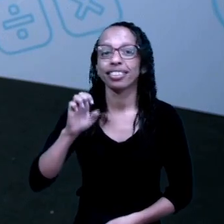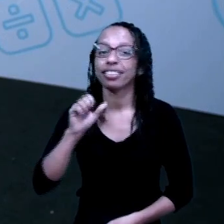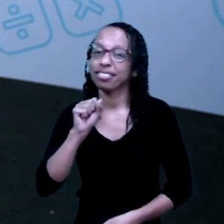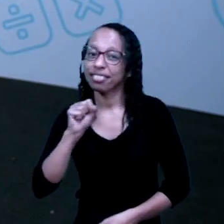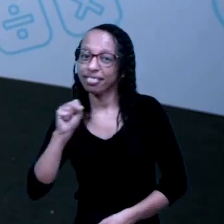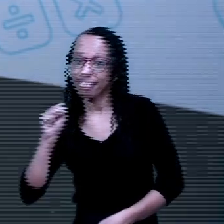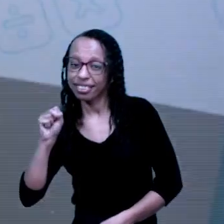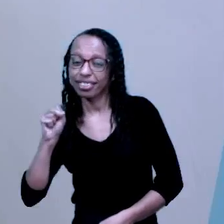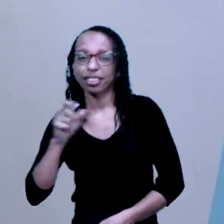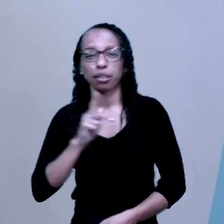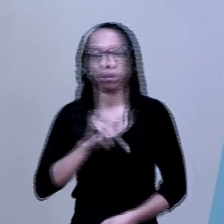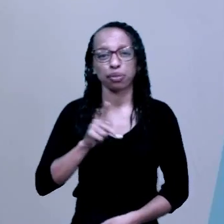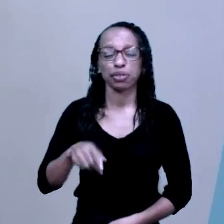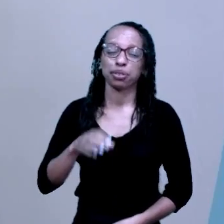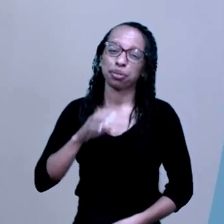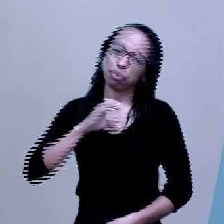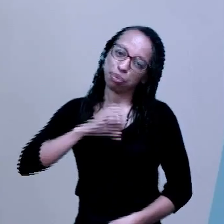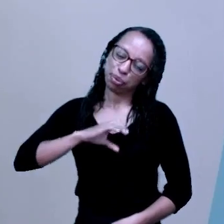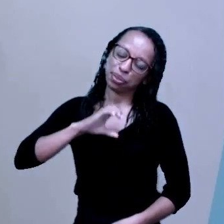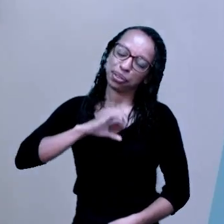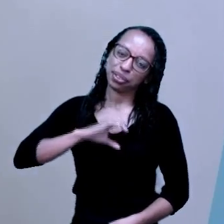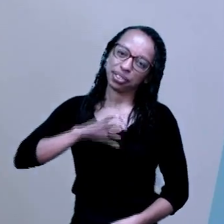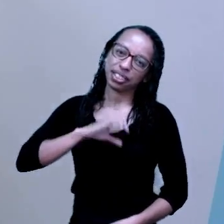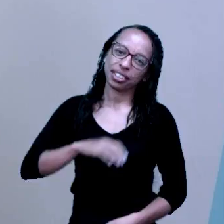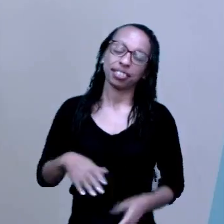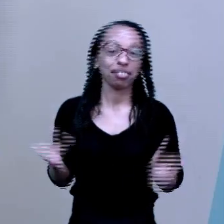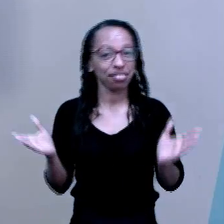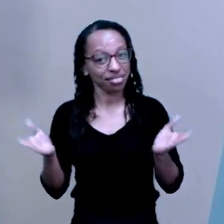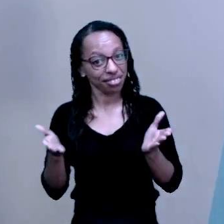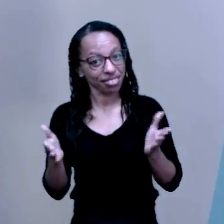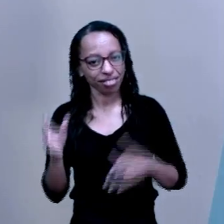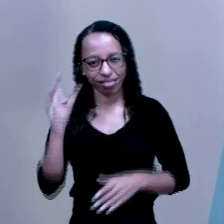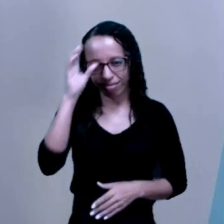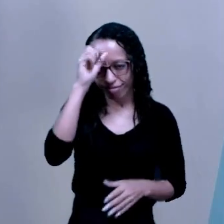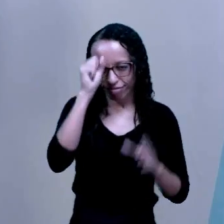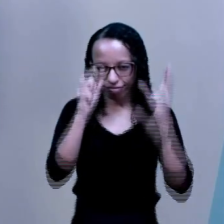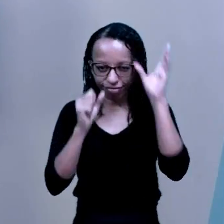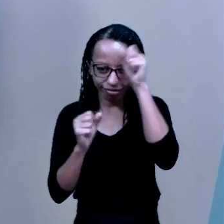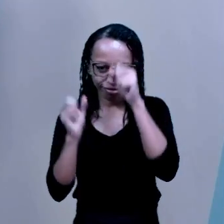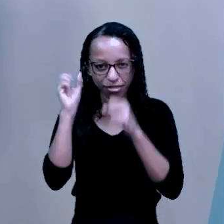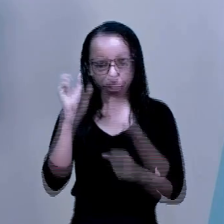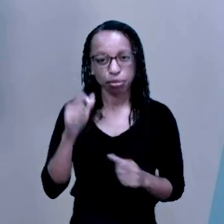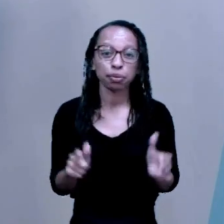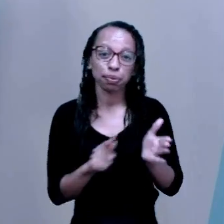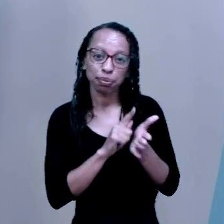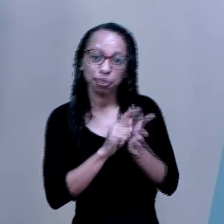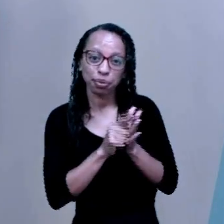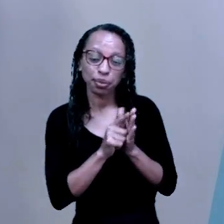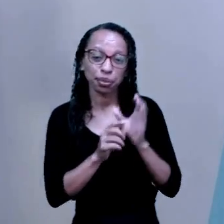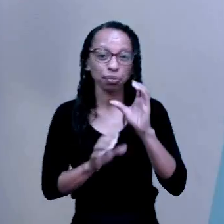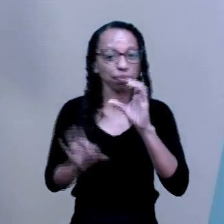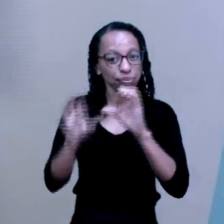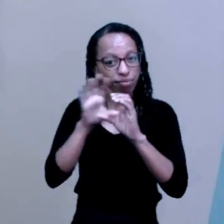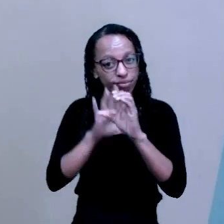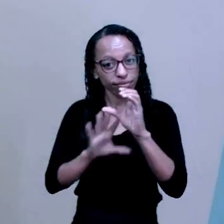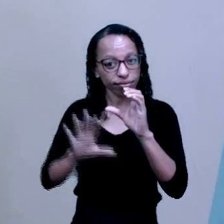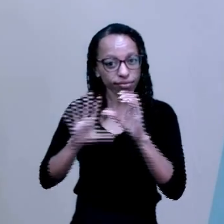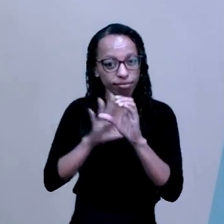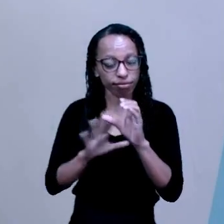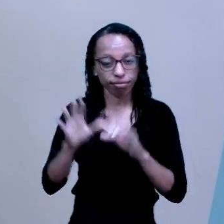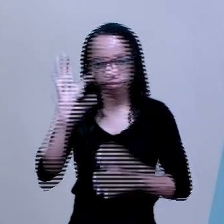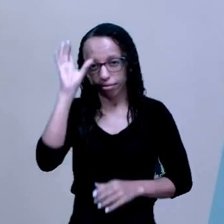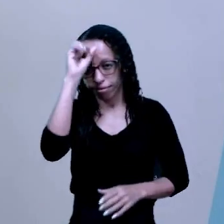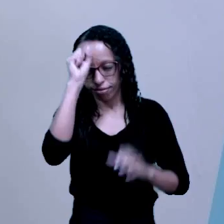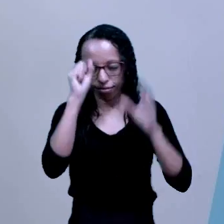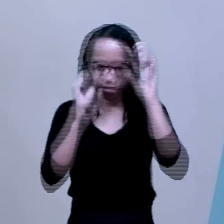língua portuguesa da rede Jeboatã dos Guararapes e hoje nós vamos discutir o gênero charge. Vamos aprender,